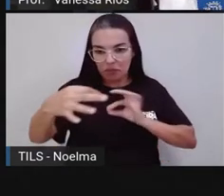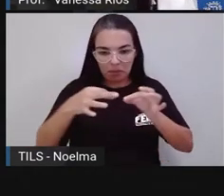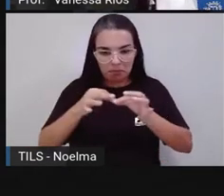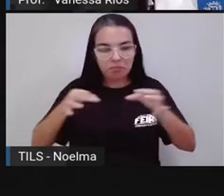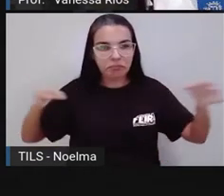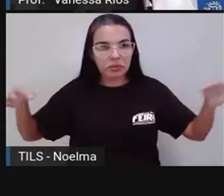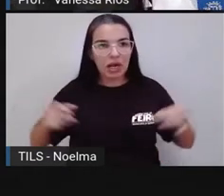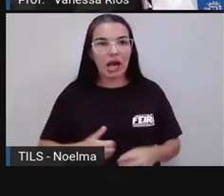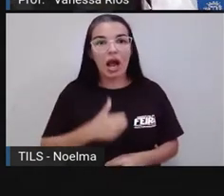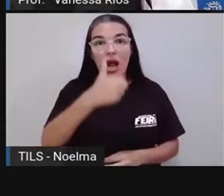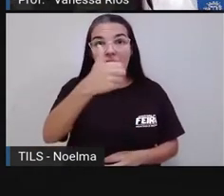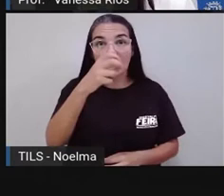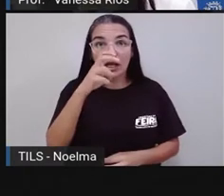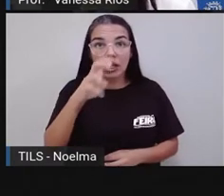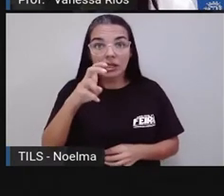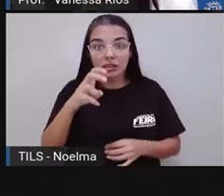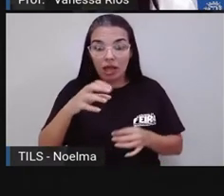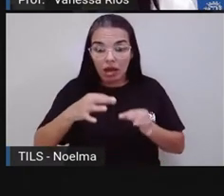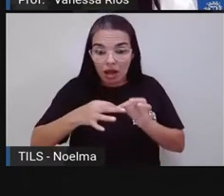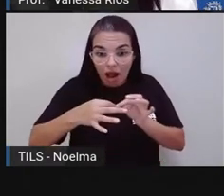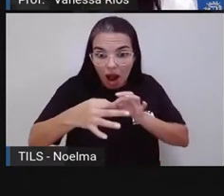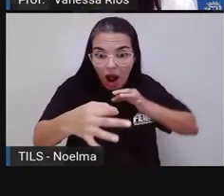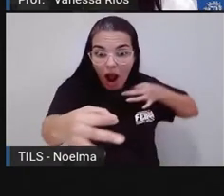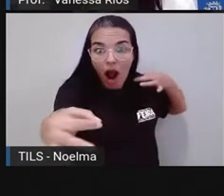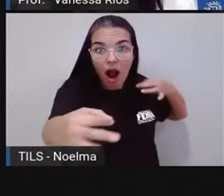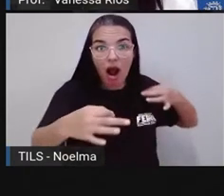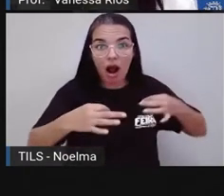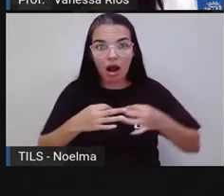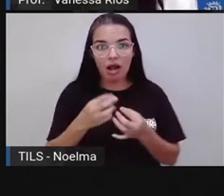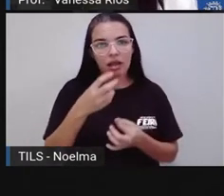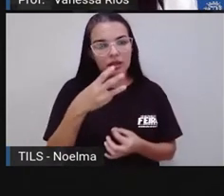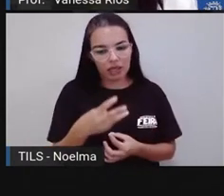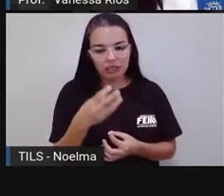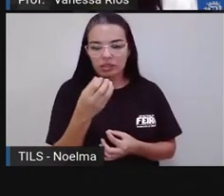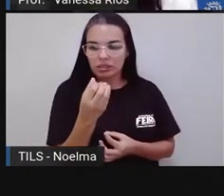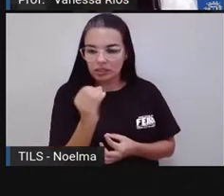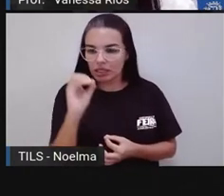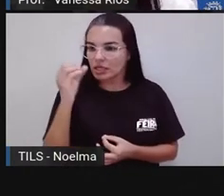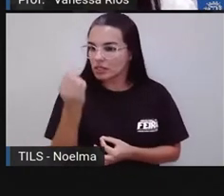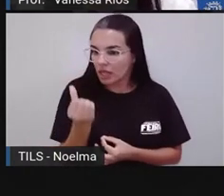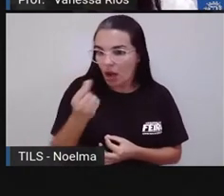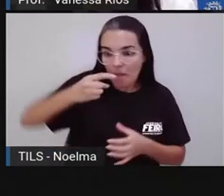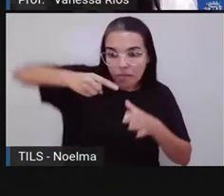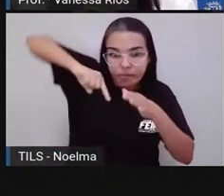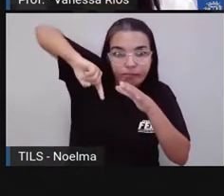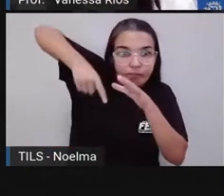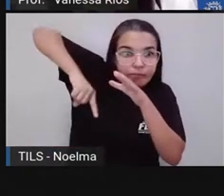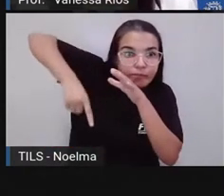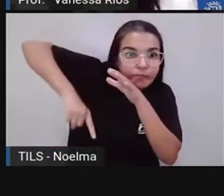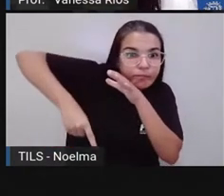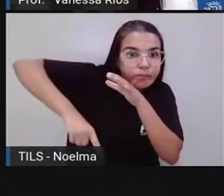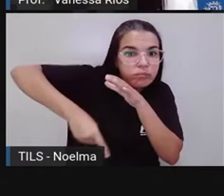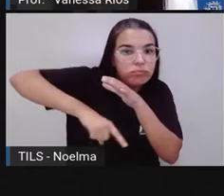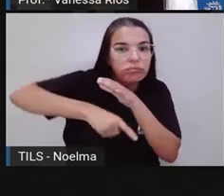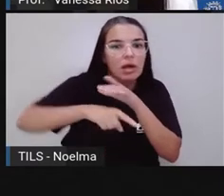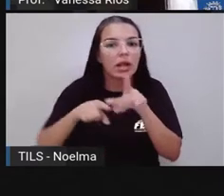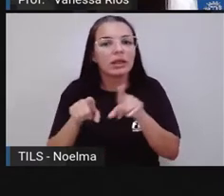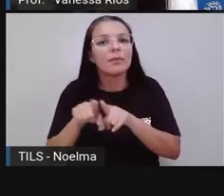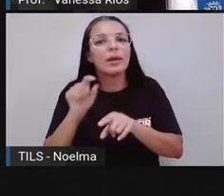15 quilômetros de largura, 306 metros de profundidade e está a